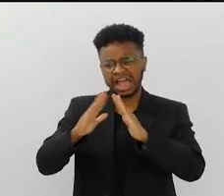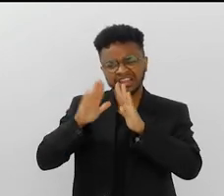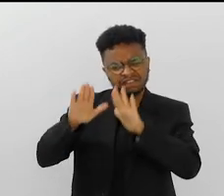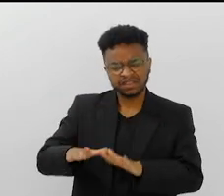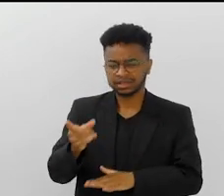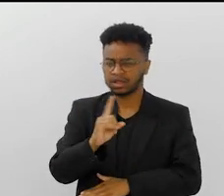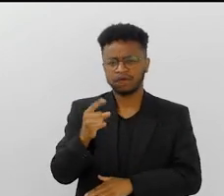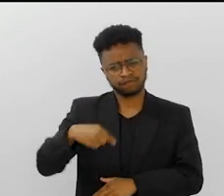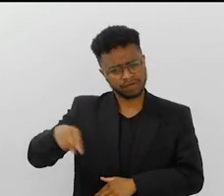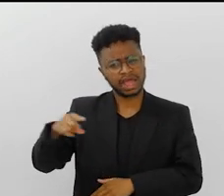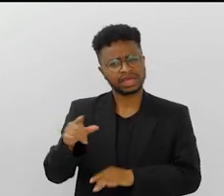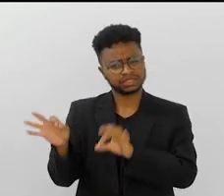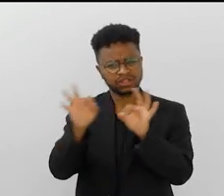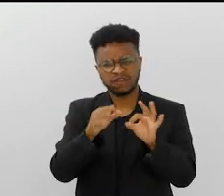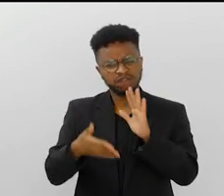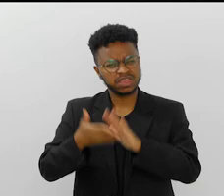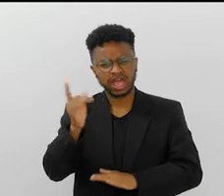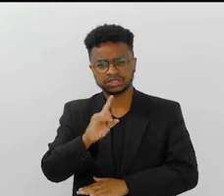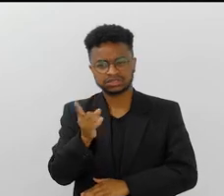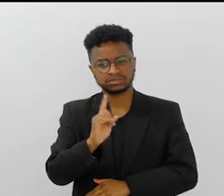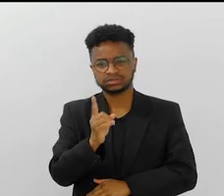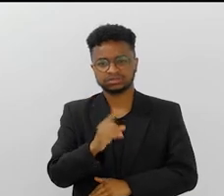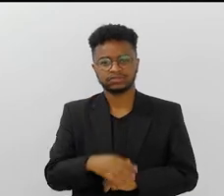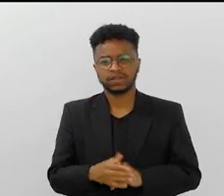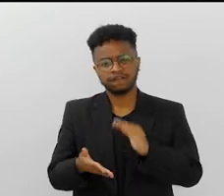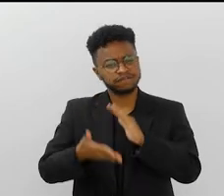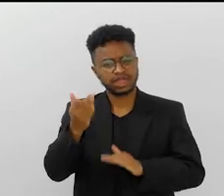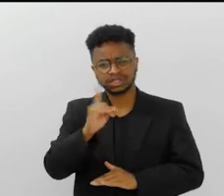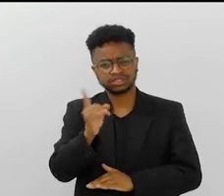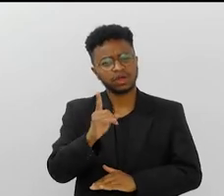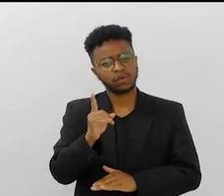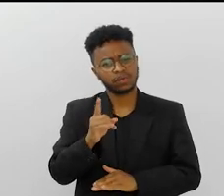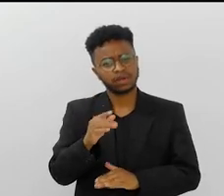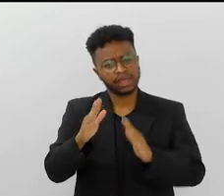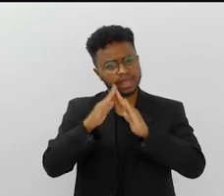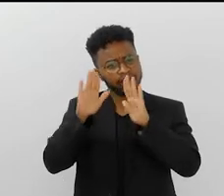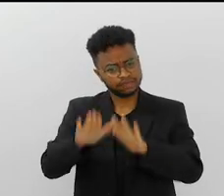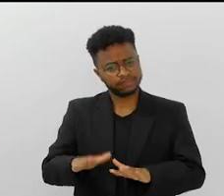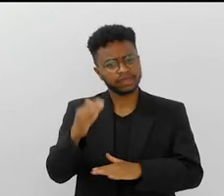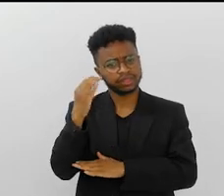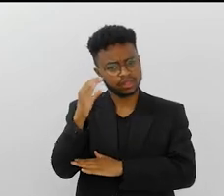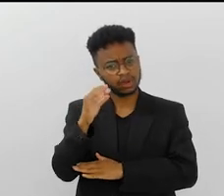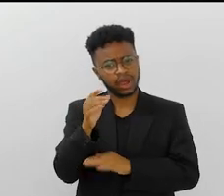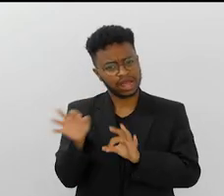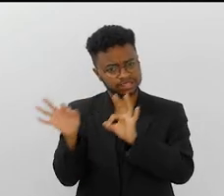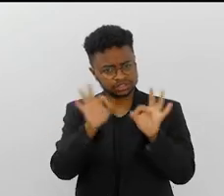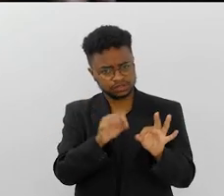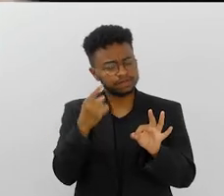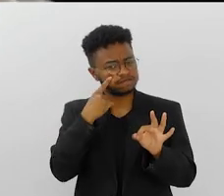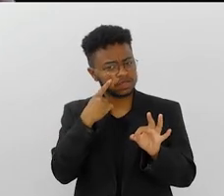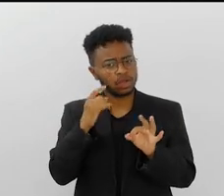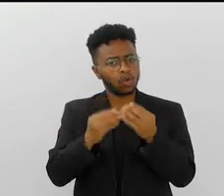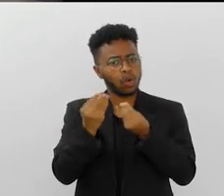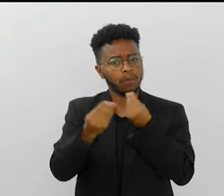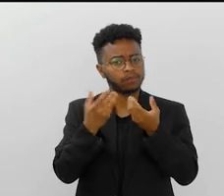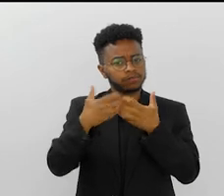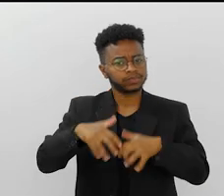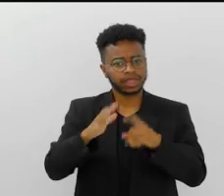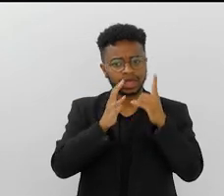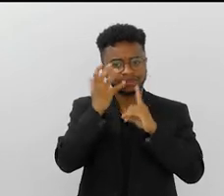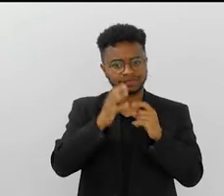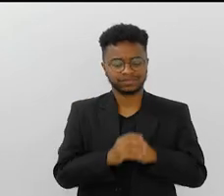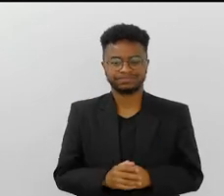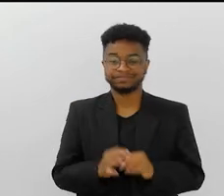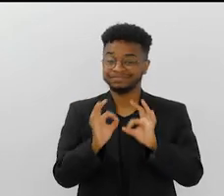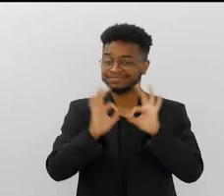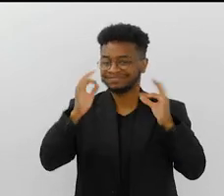Não fica em casa, não. Não fica em casa, não. Não viaja, não, aí já para o Aidan adolescente. Não viaja, não. Fica em Niterói, vai para o Rio e vai ver o Carnaval.